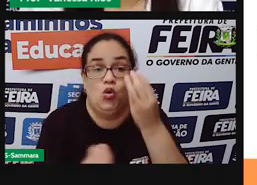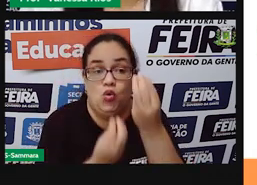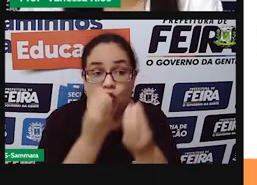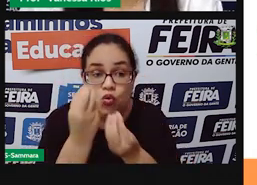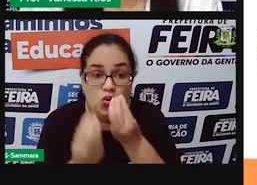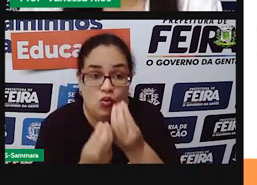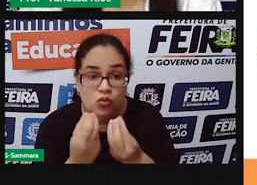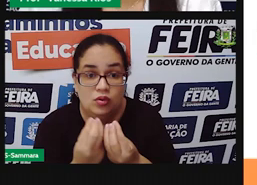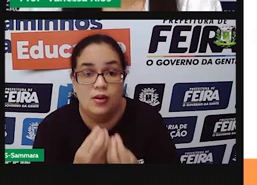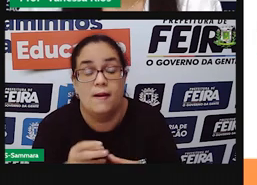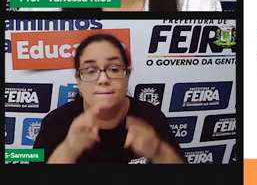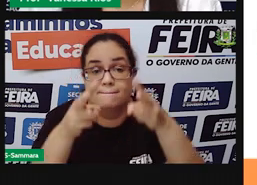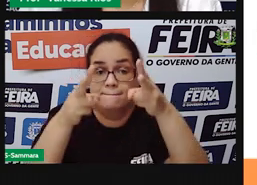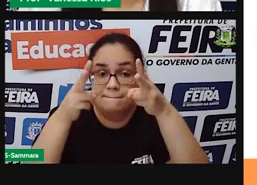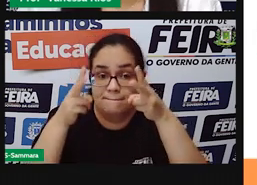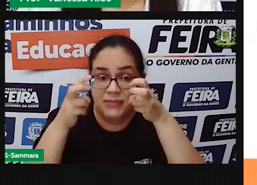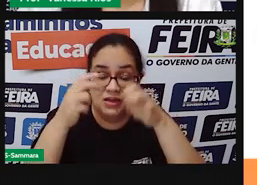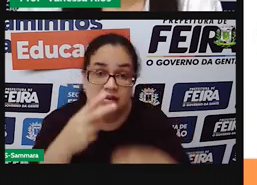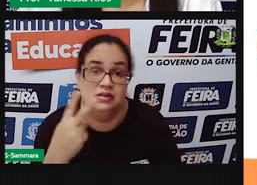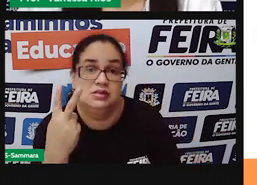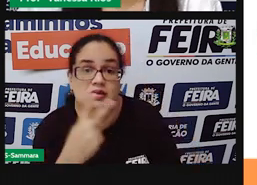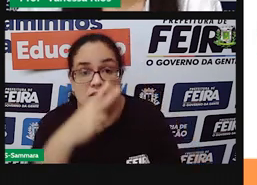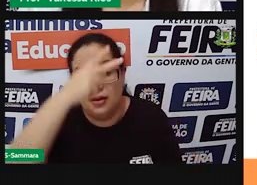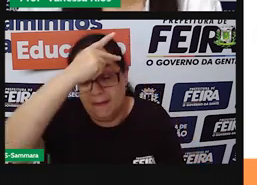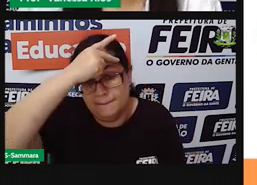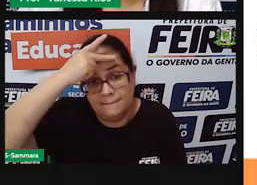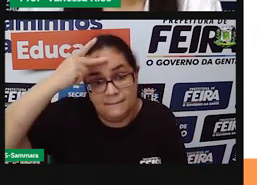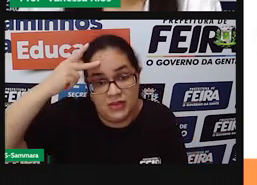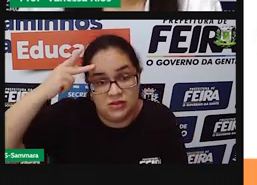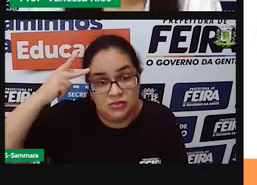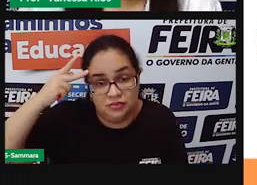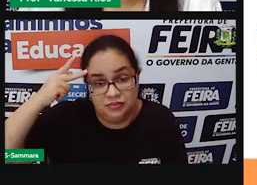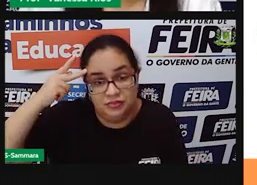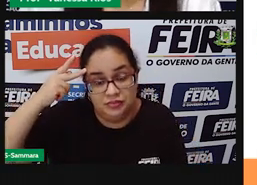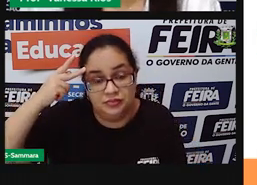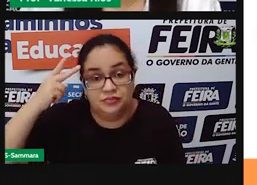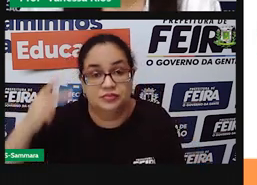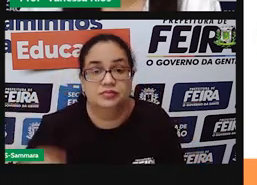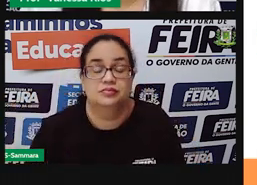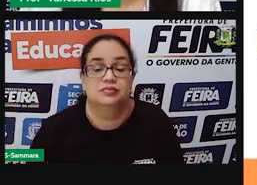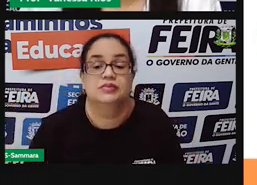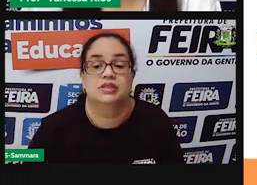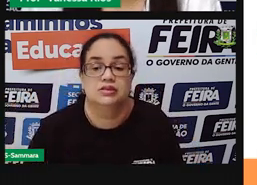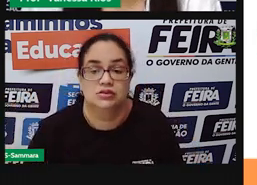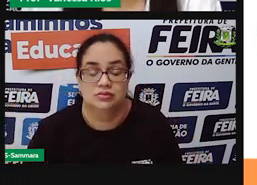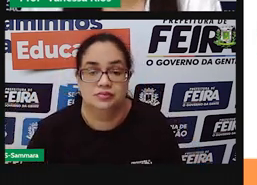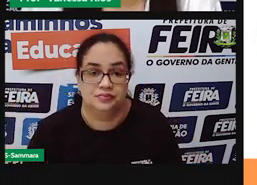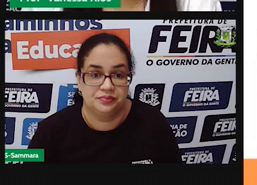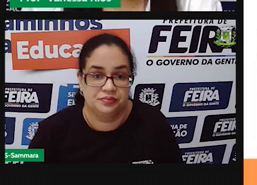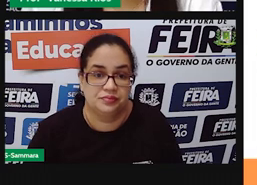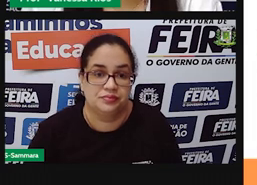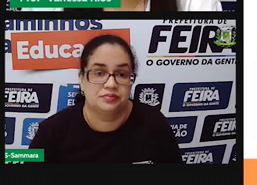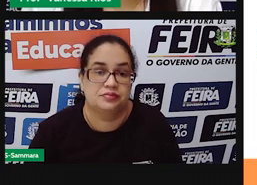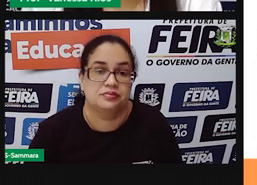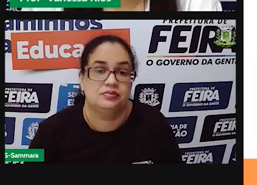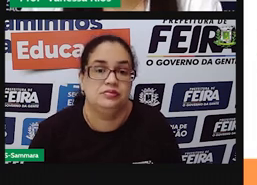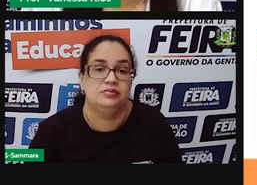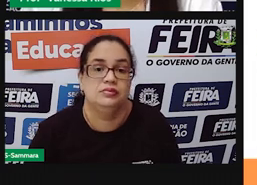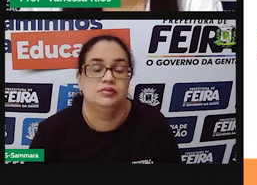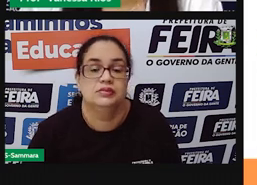conjugado. A gente percebe que ele está na segunda pessoa do singular.